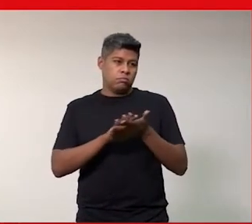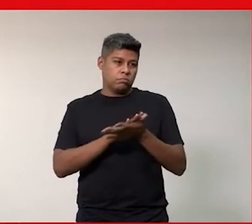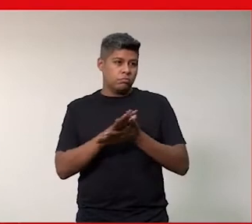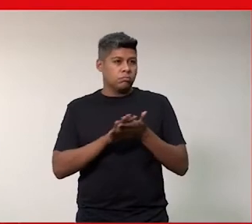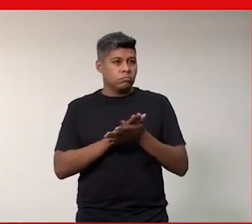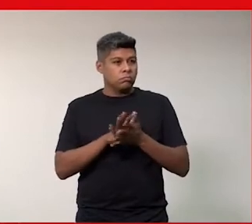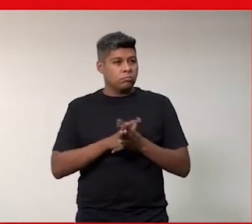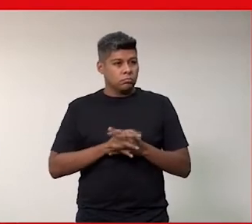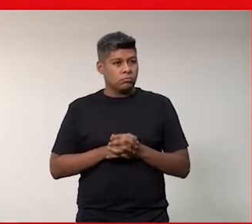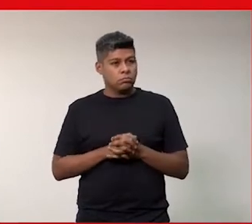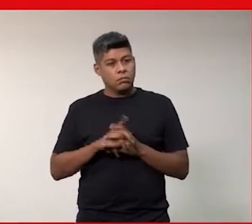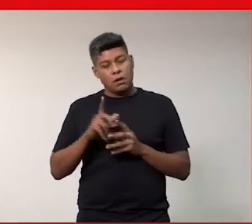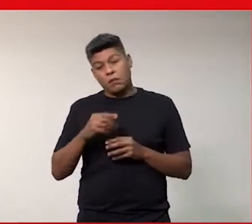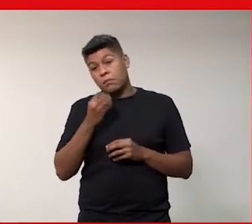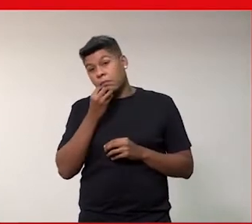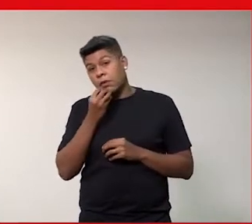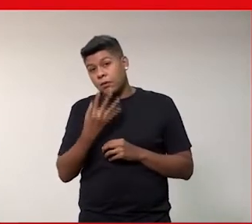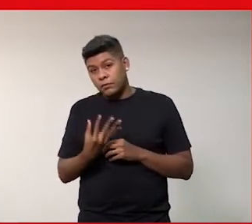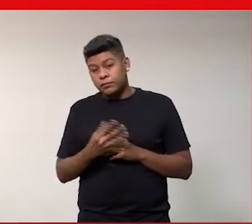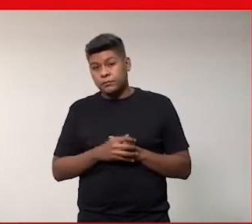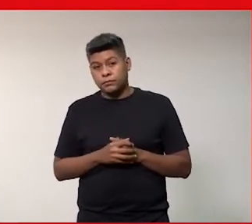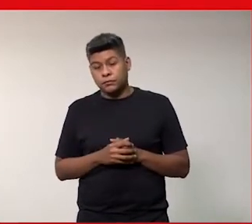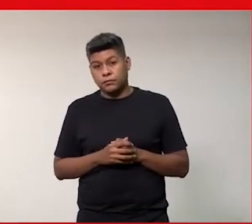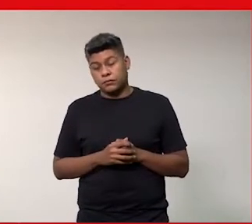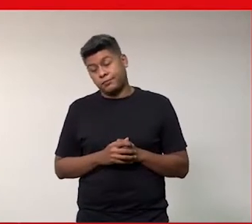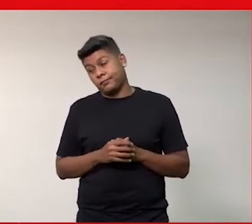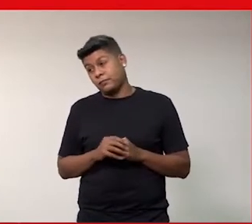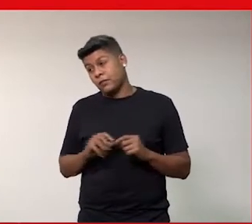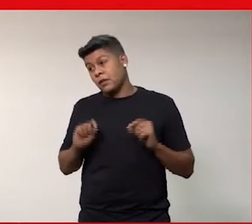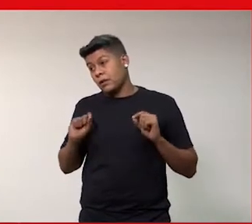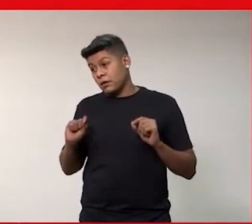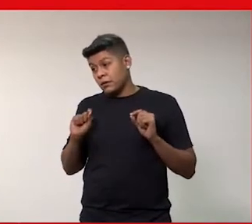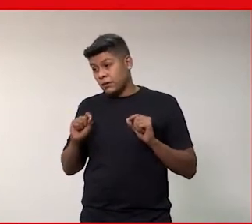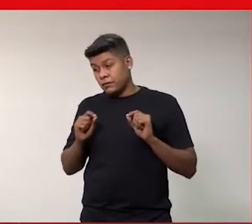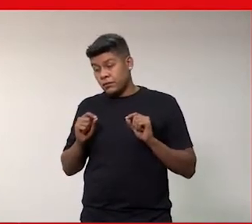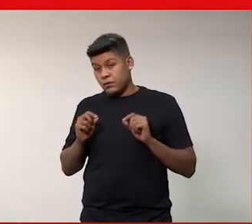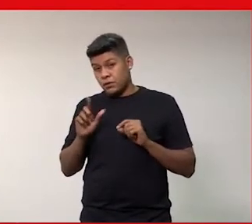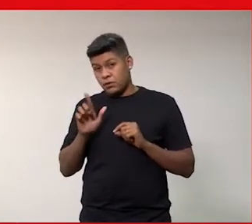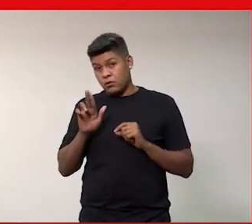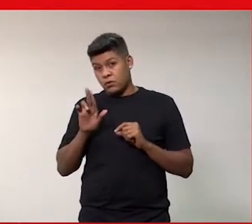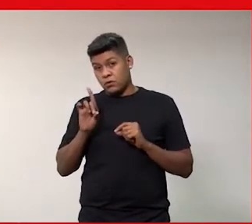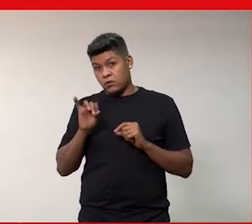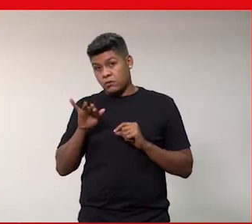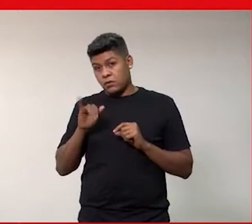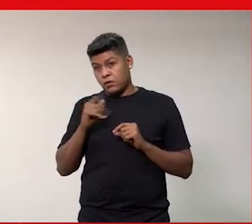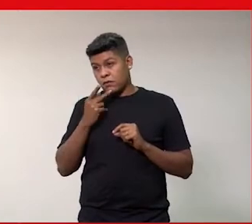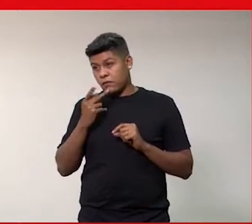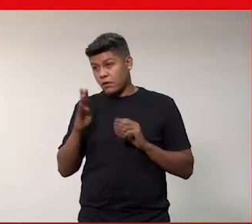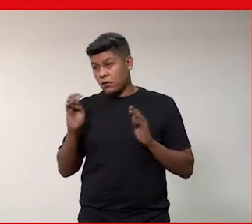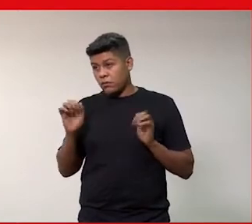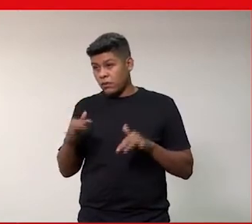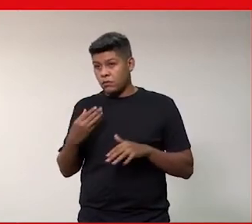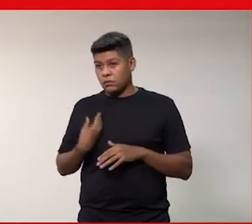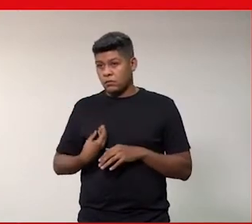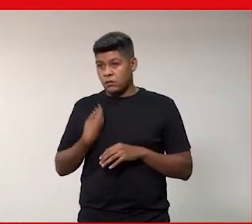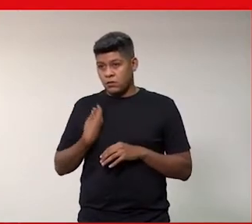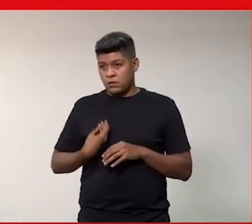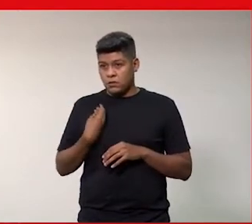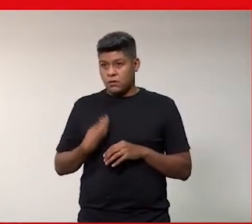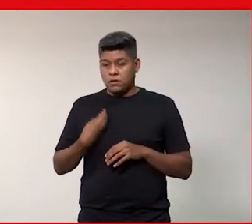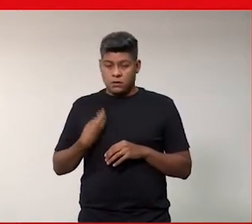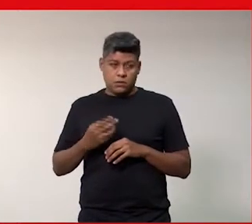e isso é muito bom o que não quer dizer que esses vieses que a Ludmilla colocou super bem não estejam lá eles são